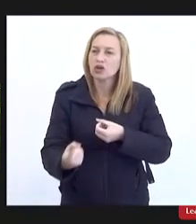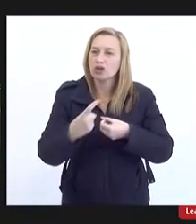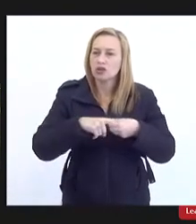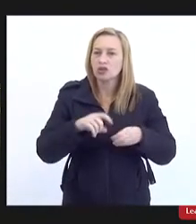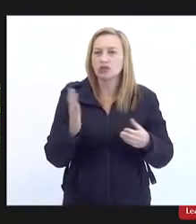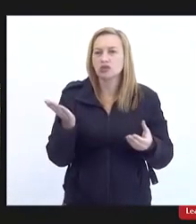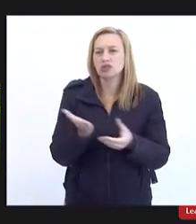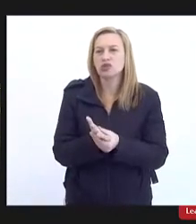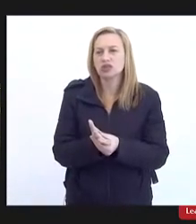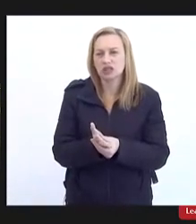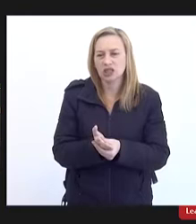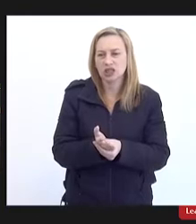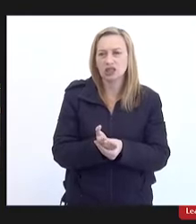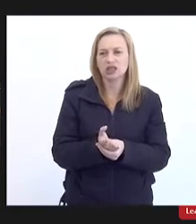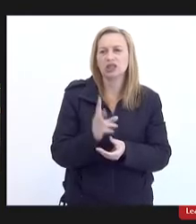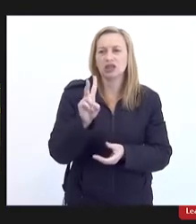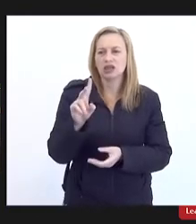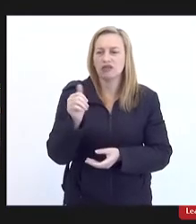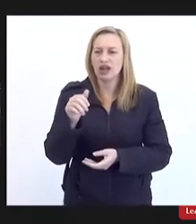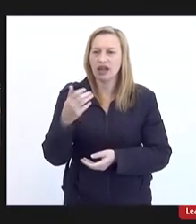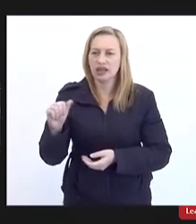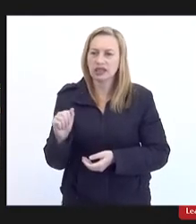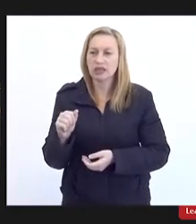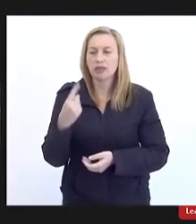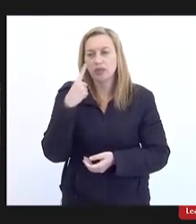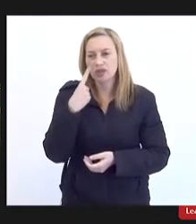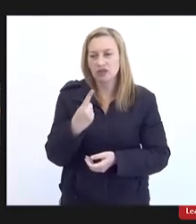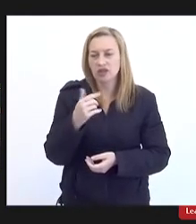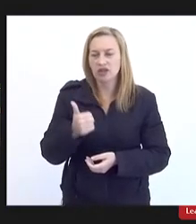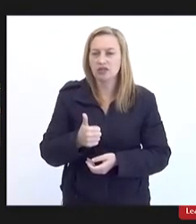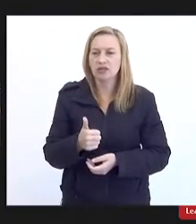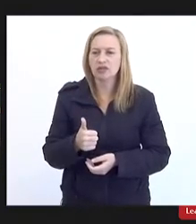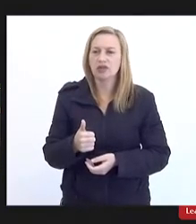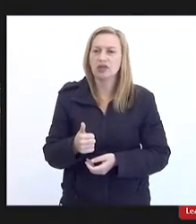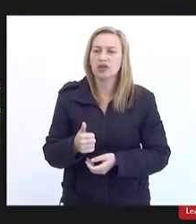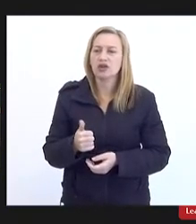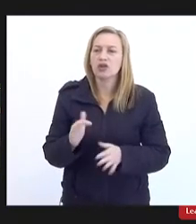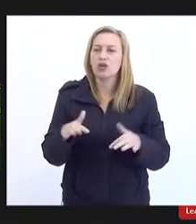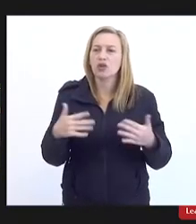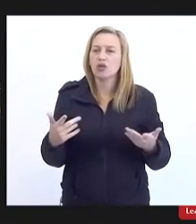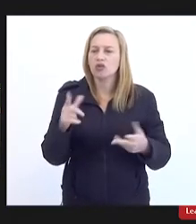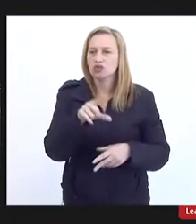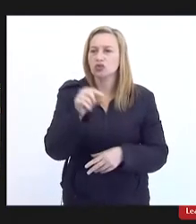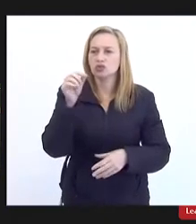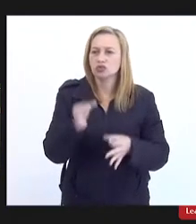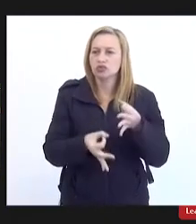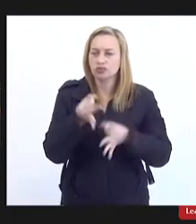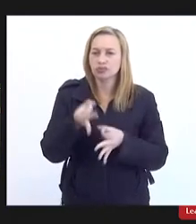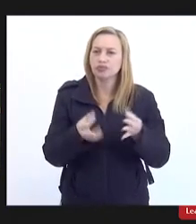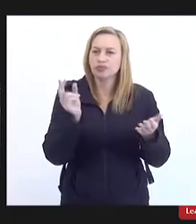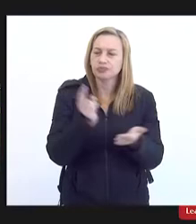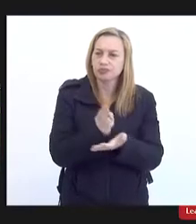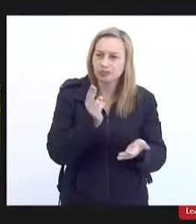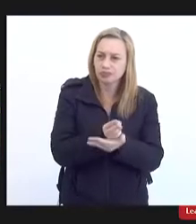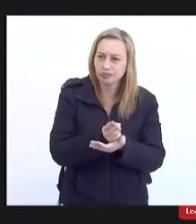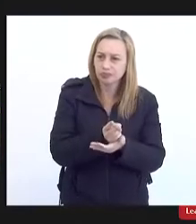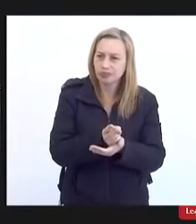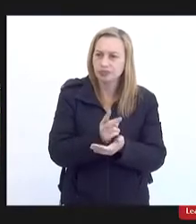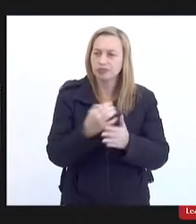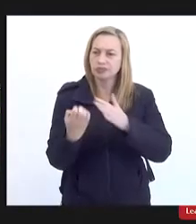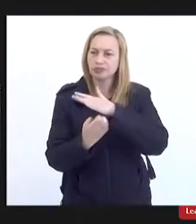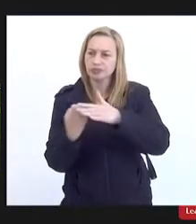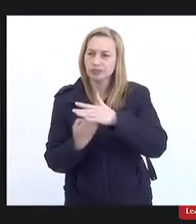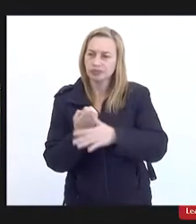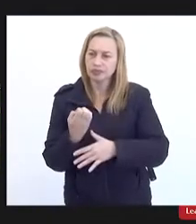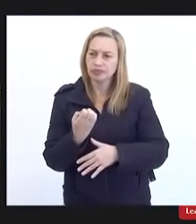processo judicial para Valença para poder executar essa decisão judicial e mesmo com com essa na iminência da CEDAI sair que